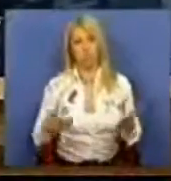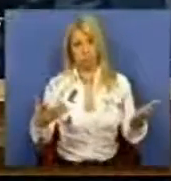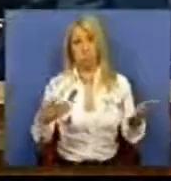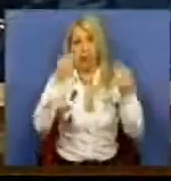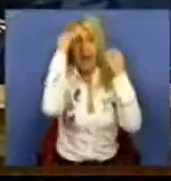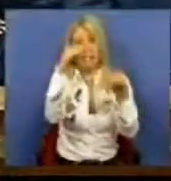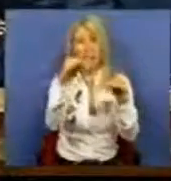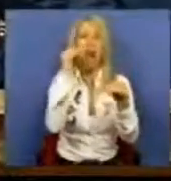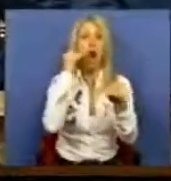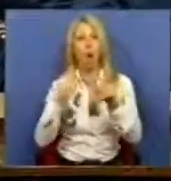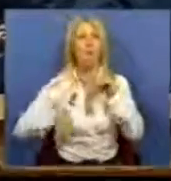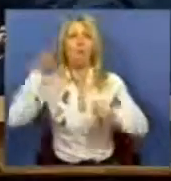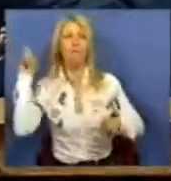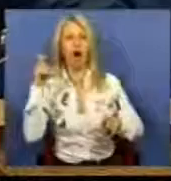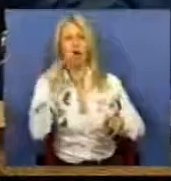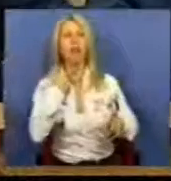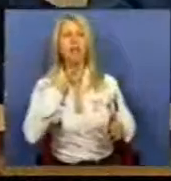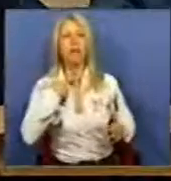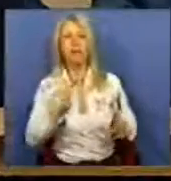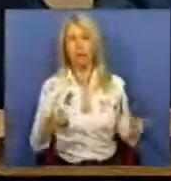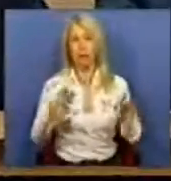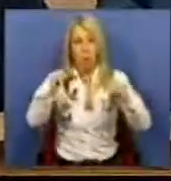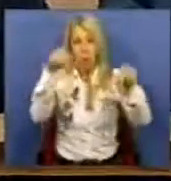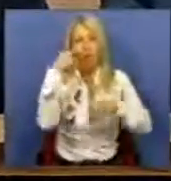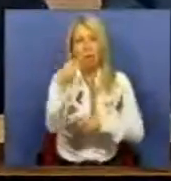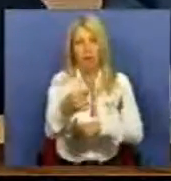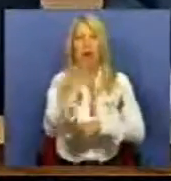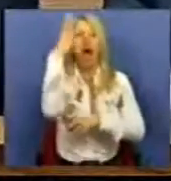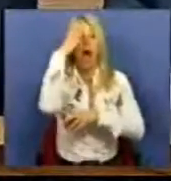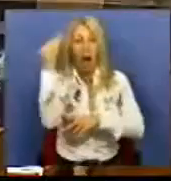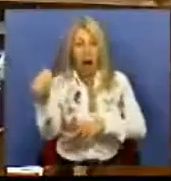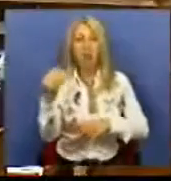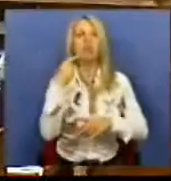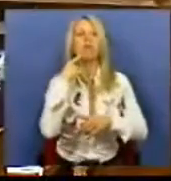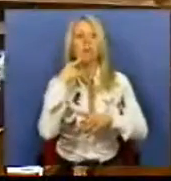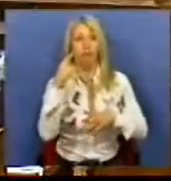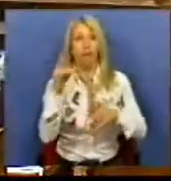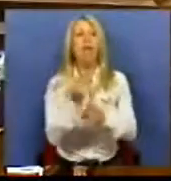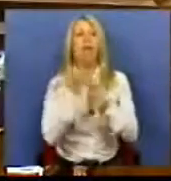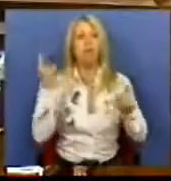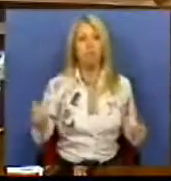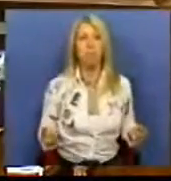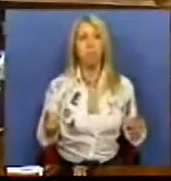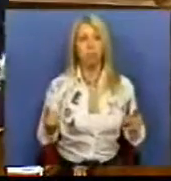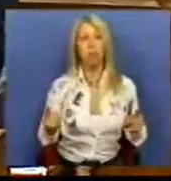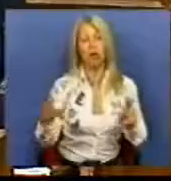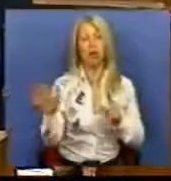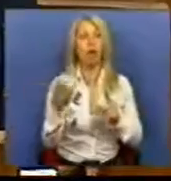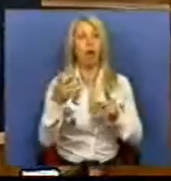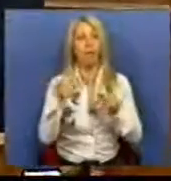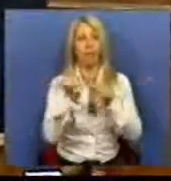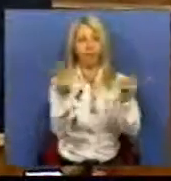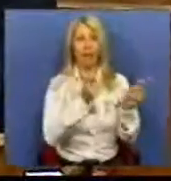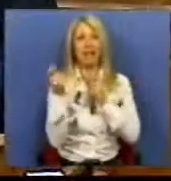fugir à tributação. Nunca se tinha visto. Acho que devia ralhar, porque a bandeira desfraldada no debate quinzenal